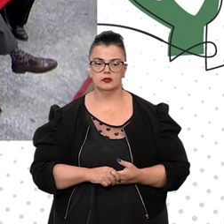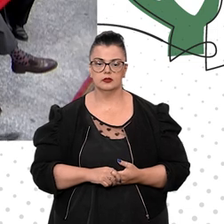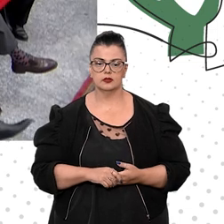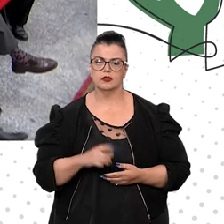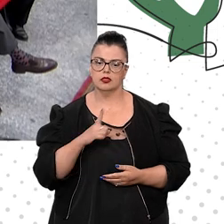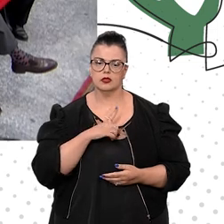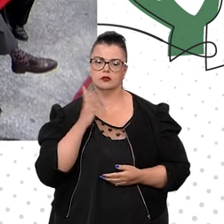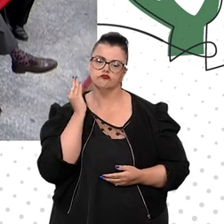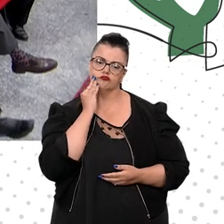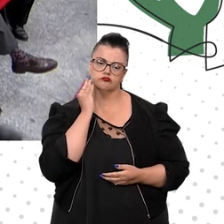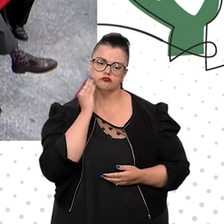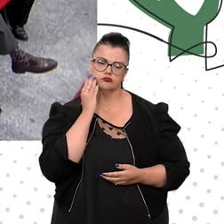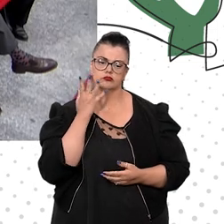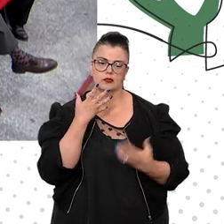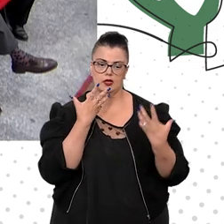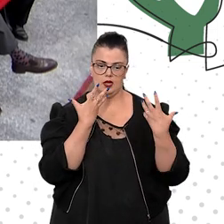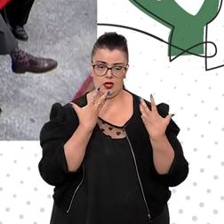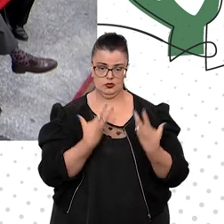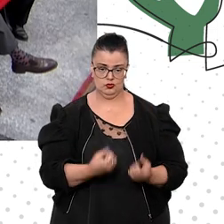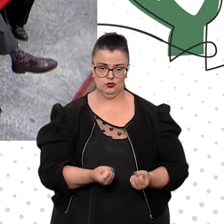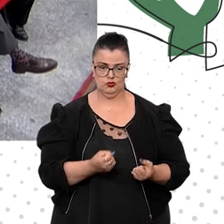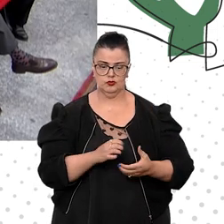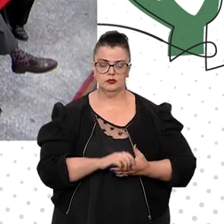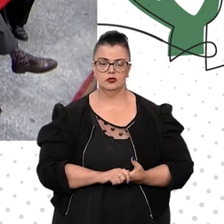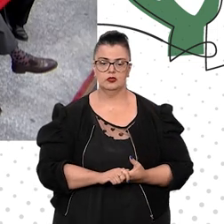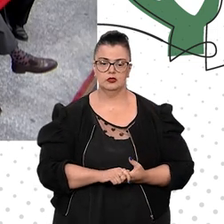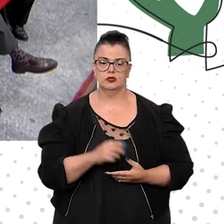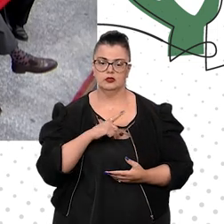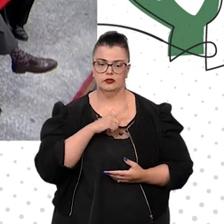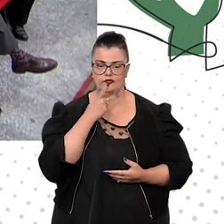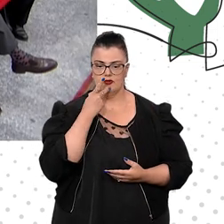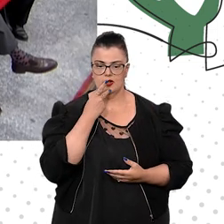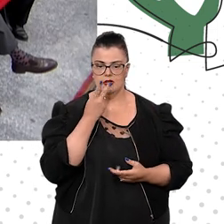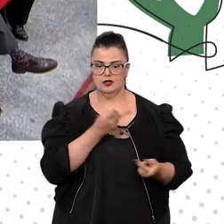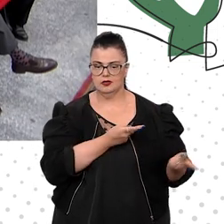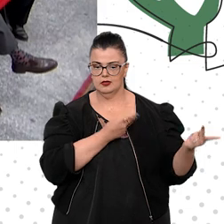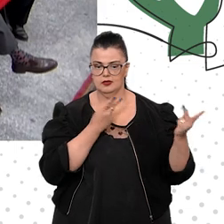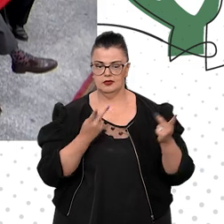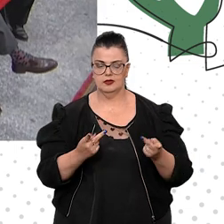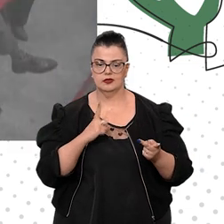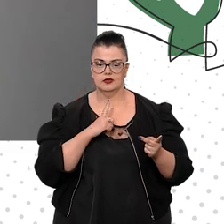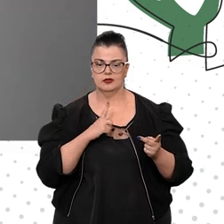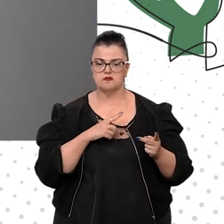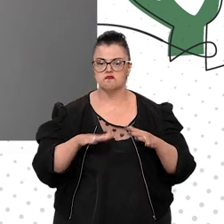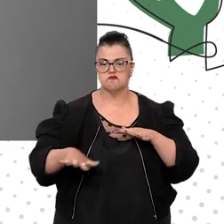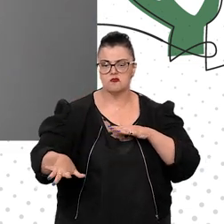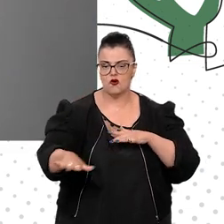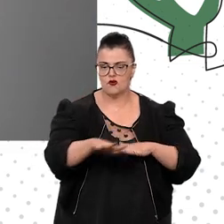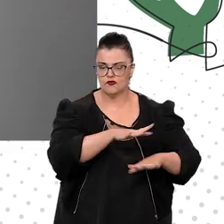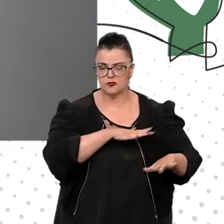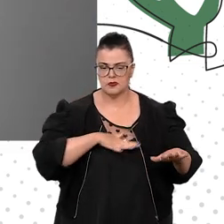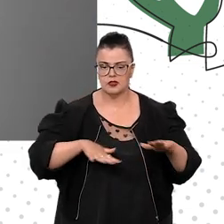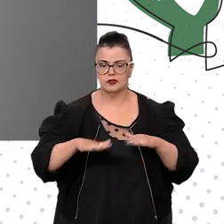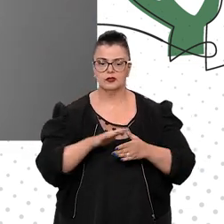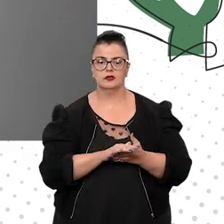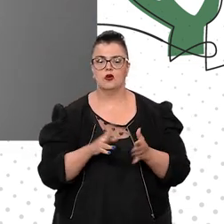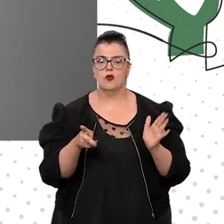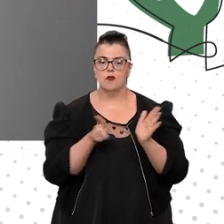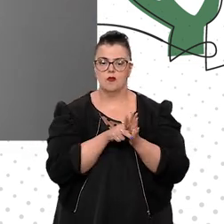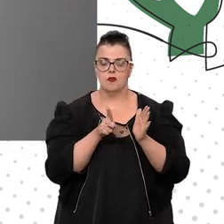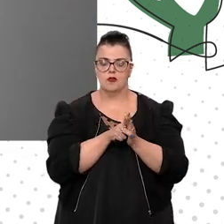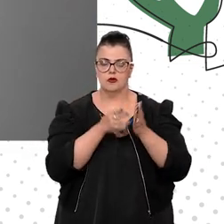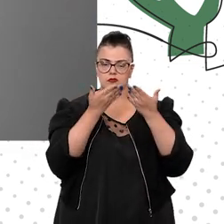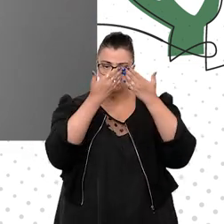assumido há poucos dias, já disse a que veio, tem movimentado o nosso tribunal de